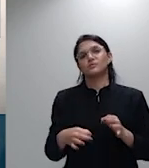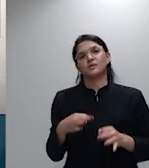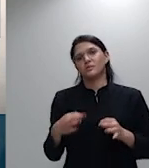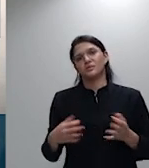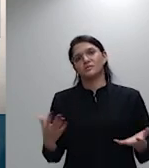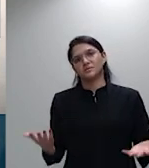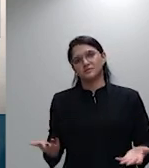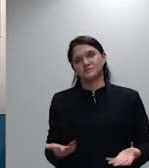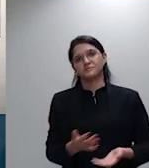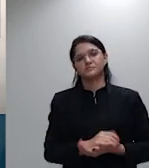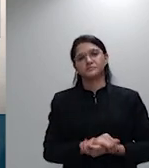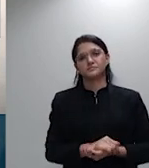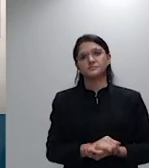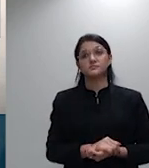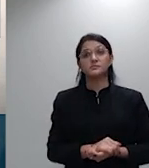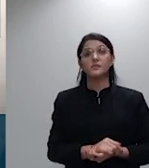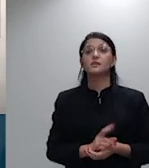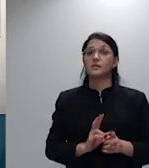prosseguindo